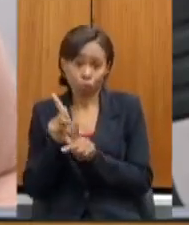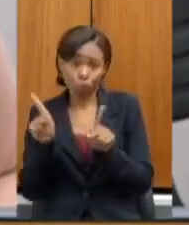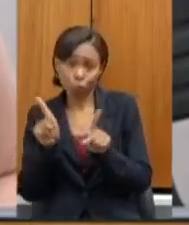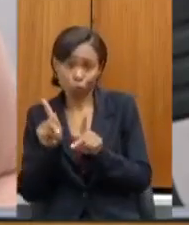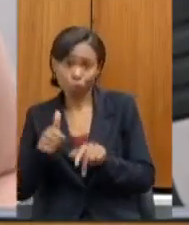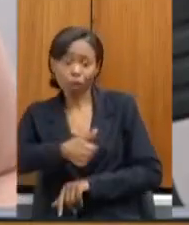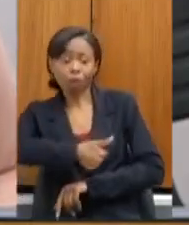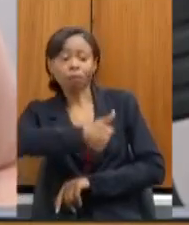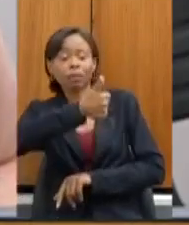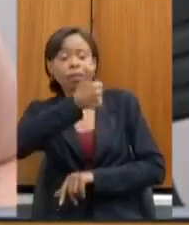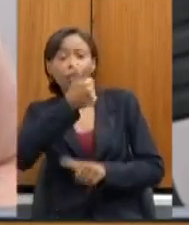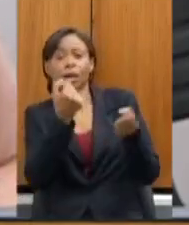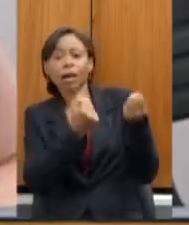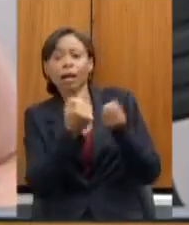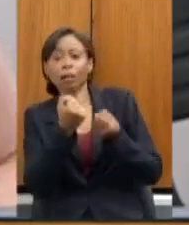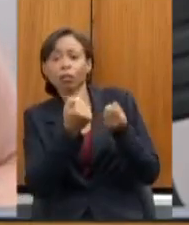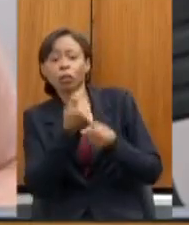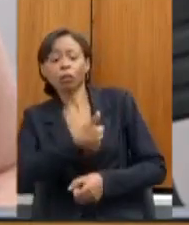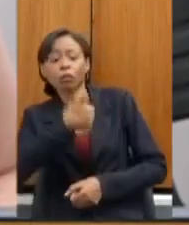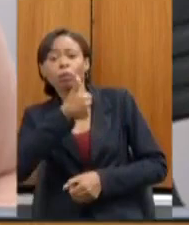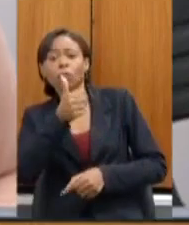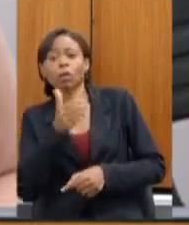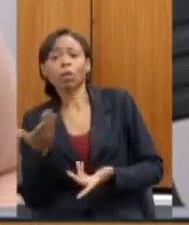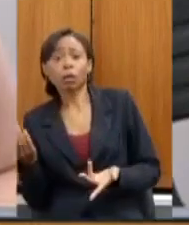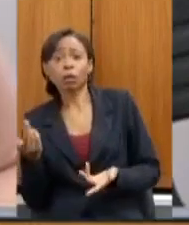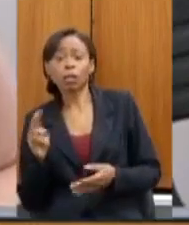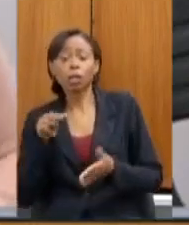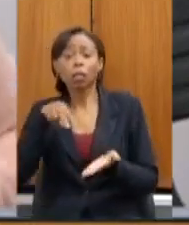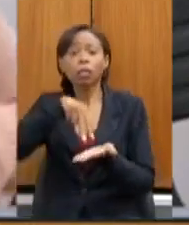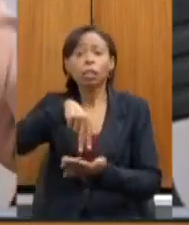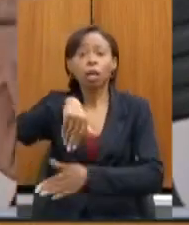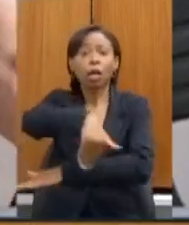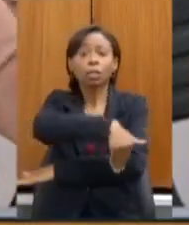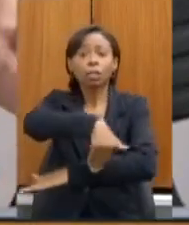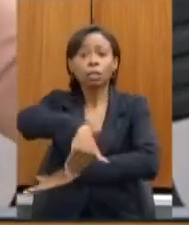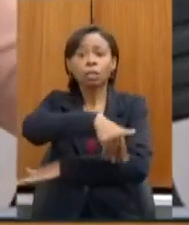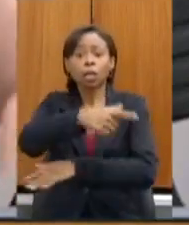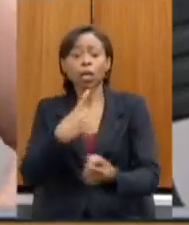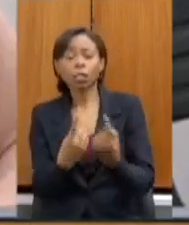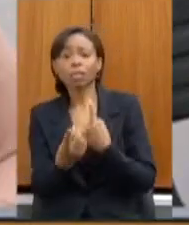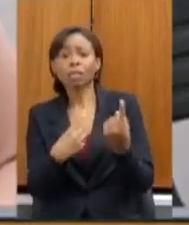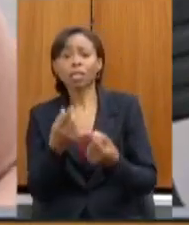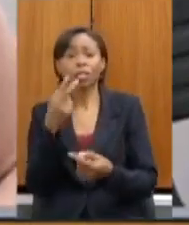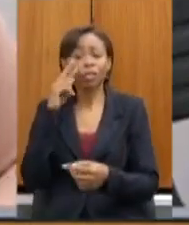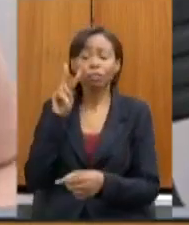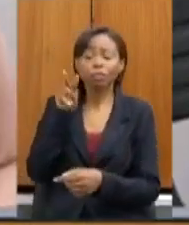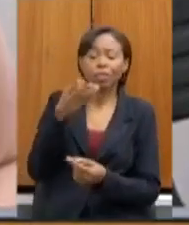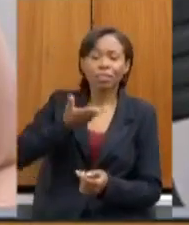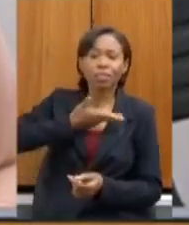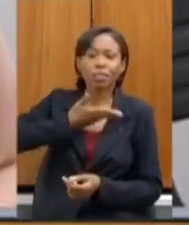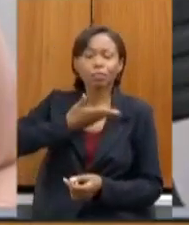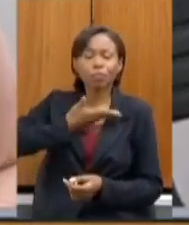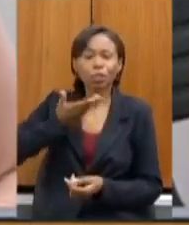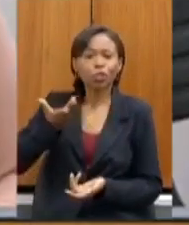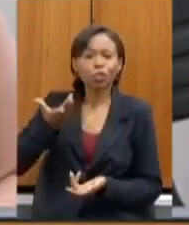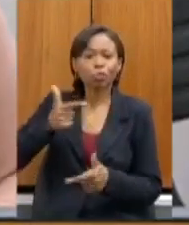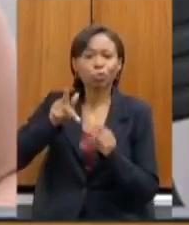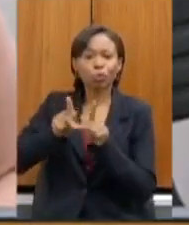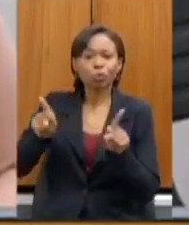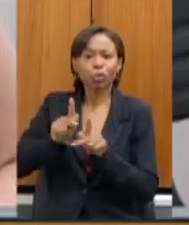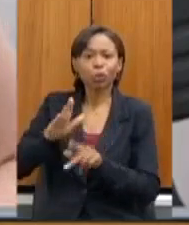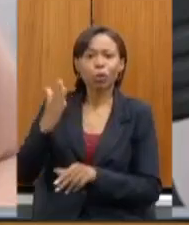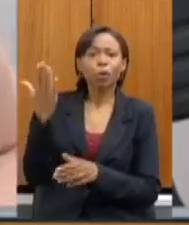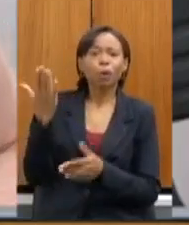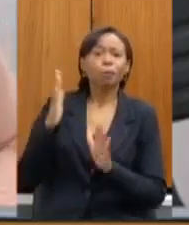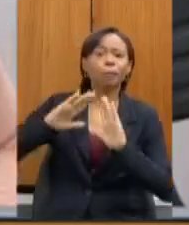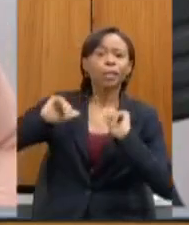chegar ao trabalho iam para a estrada pegar a estrada a gente encontrava colegas de profissão pedindo carona